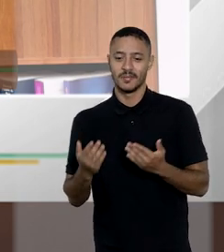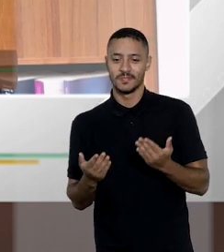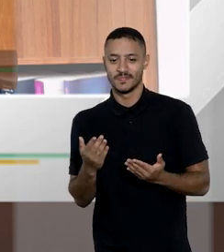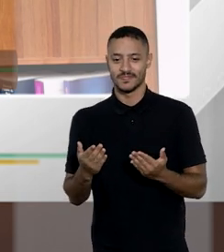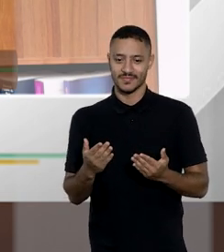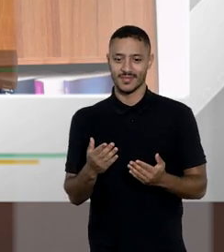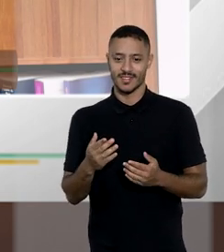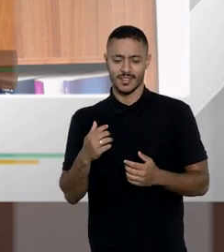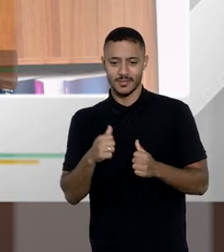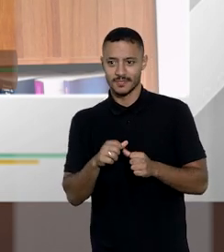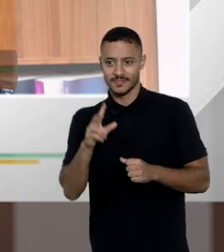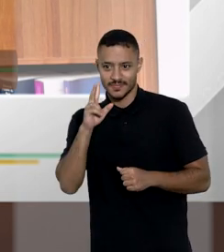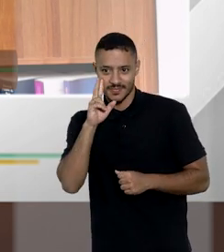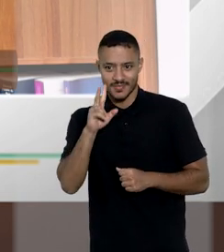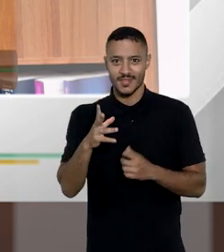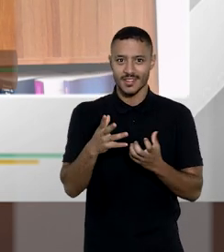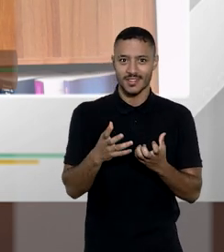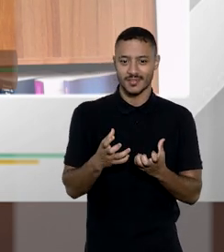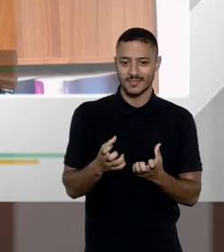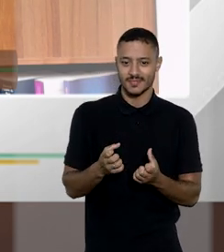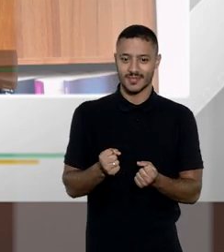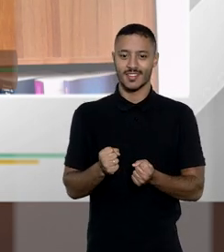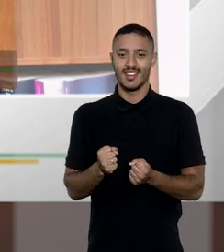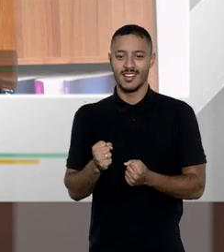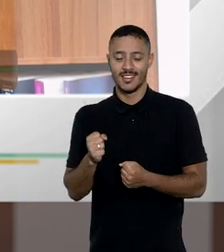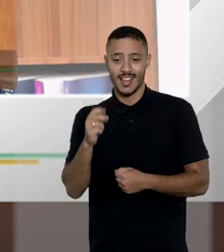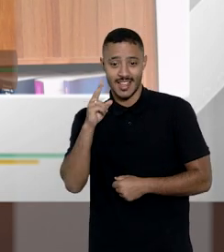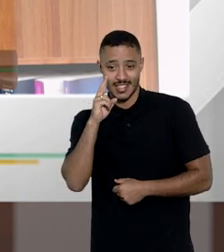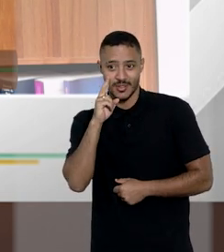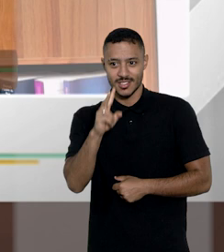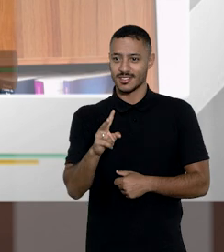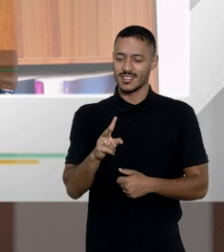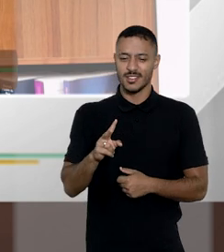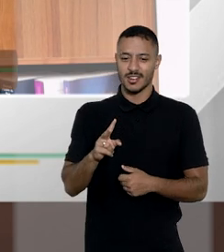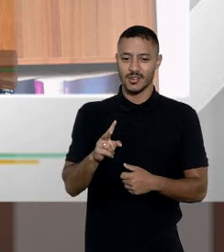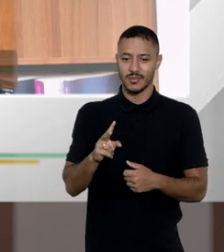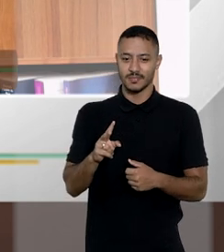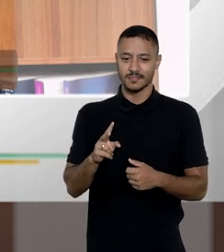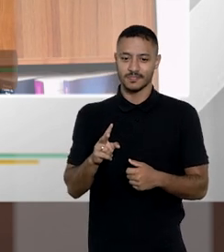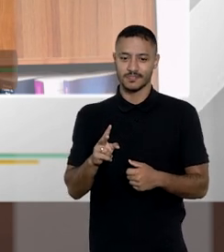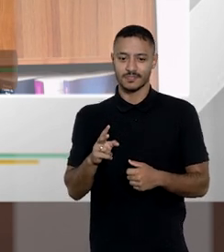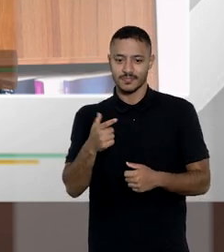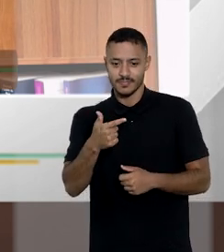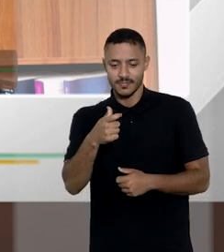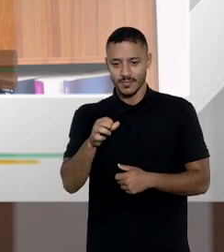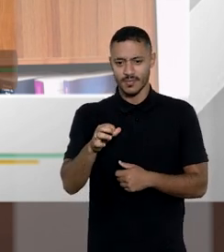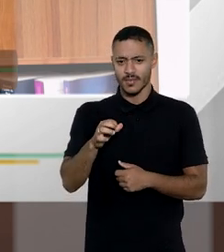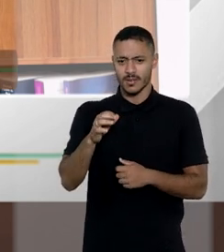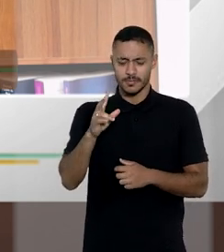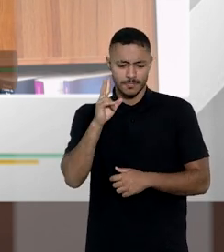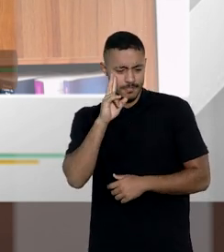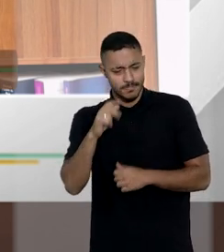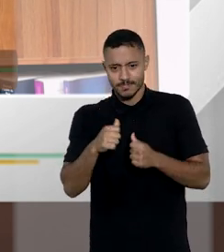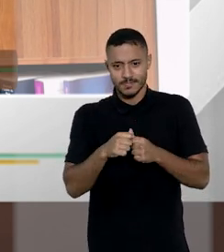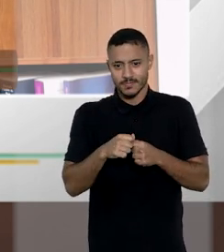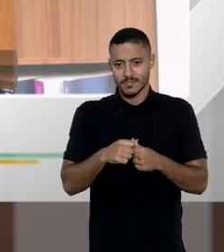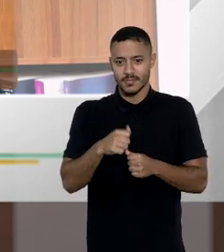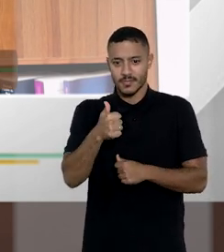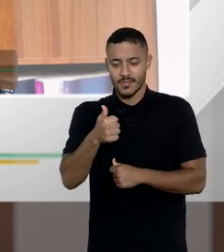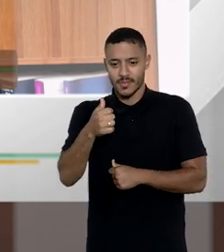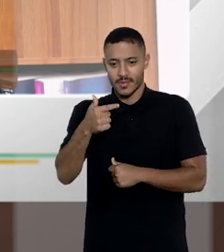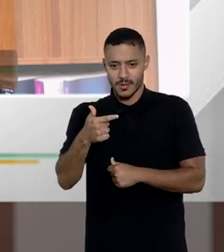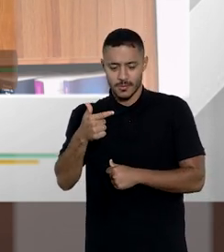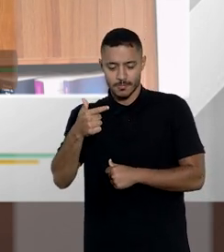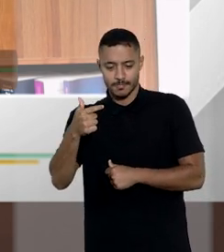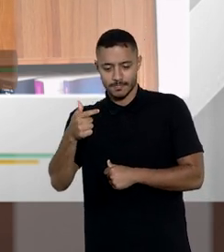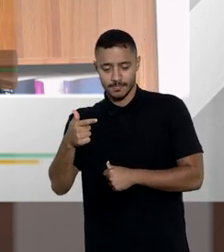talvez alguém que está nos assistindo já pegou o código civil viu o artigo 1829 e diz mas olha não está aqui